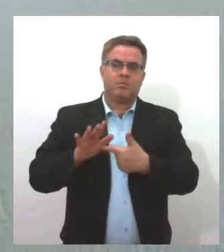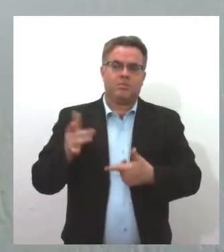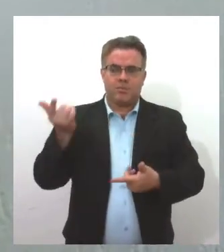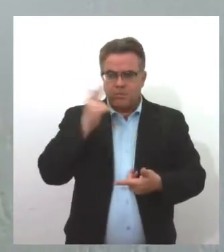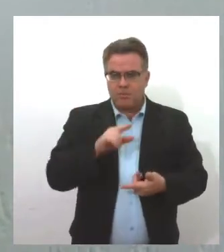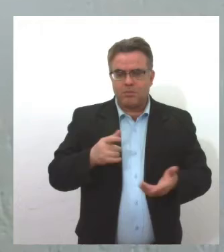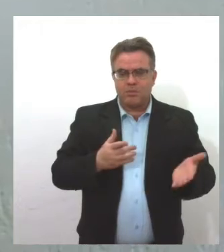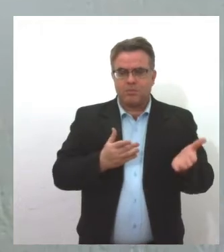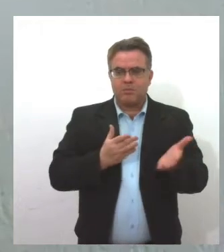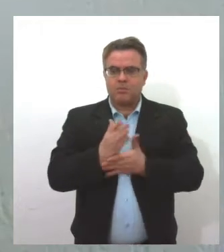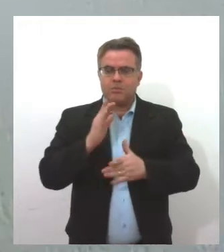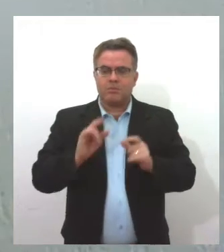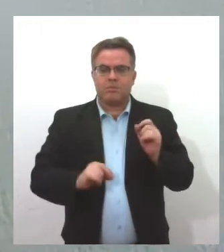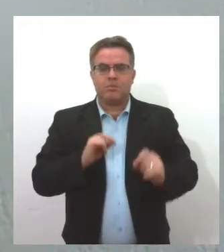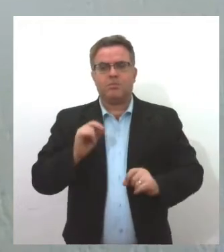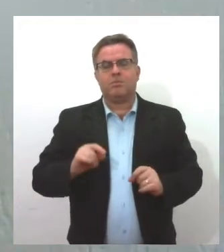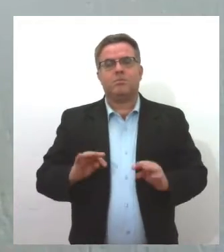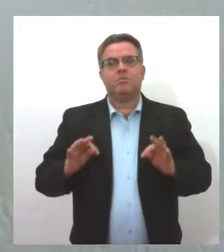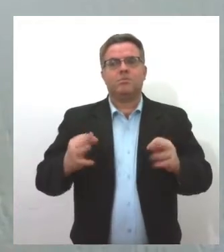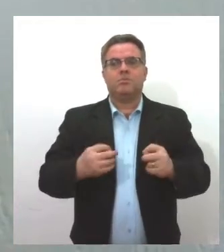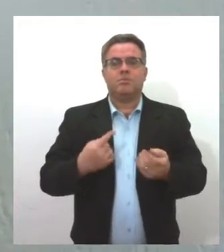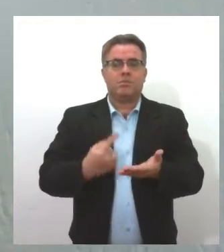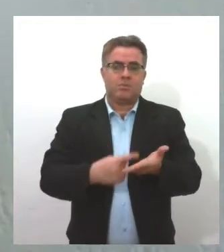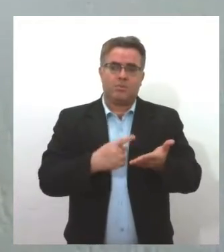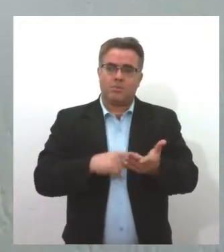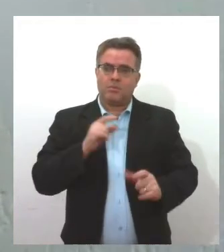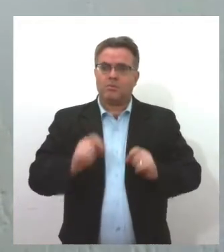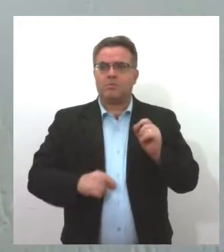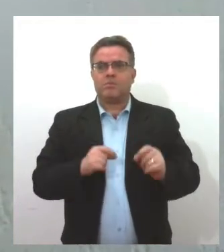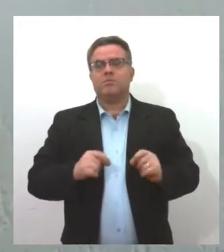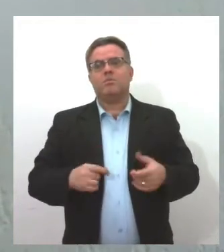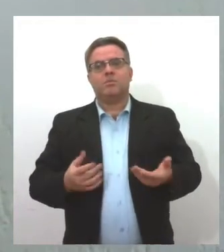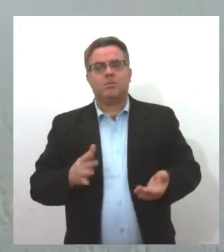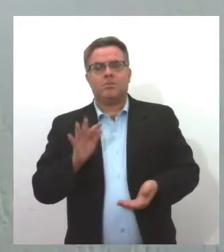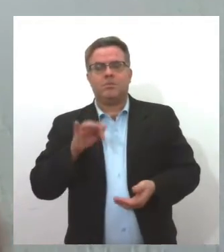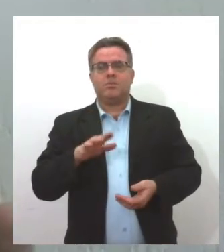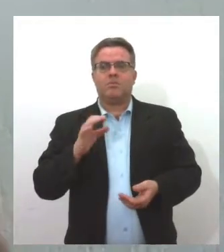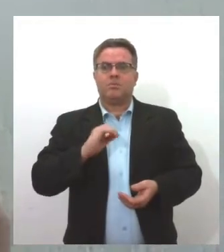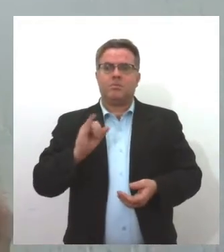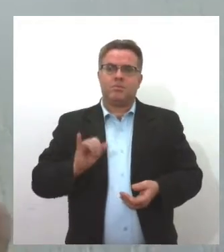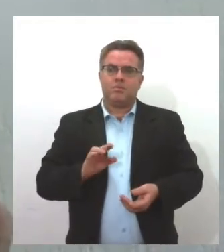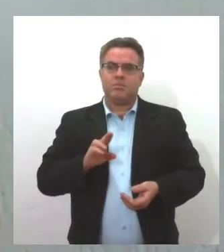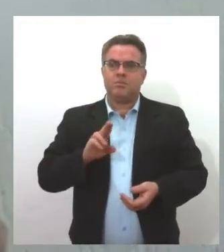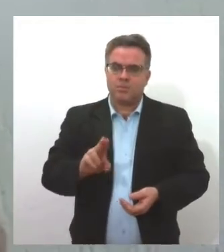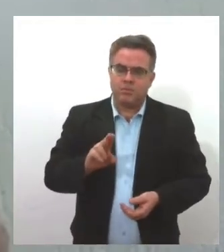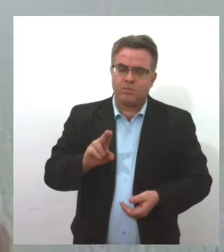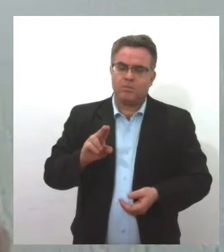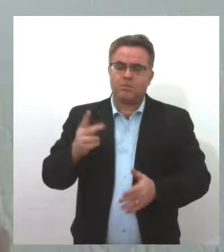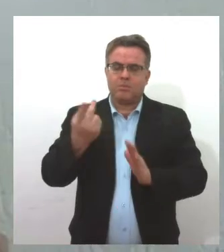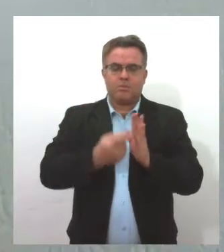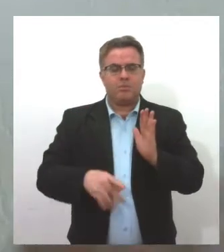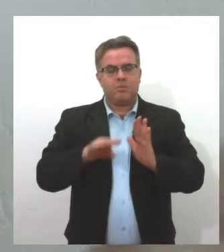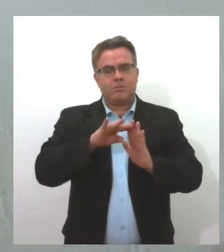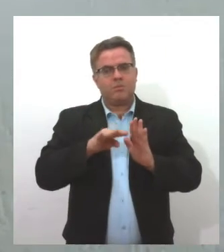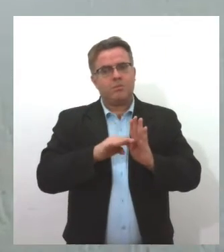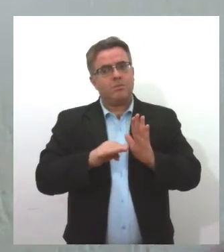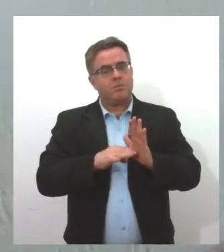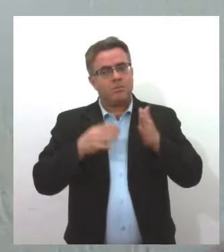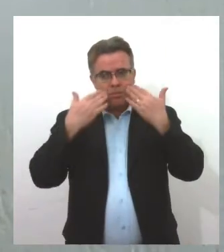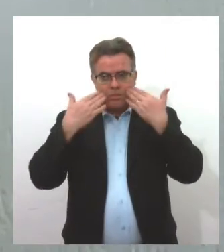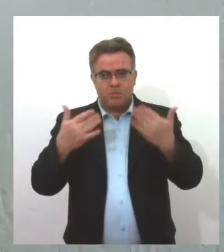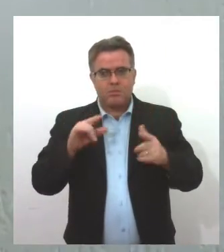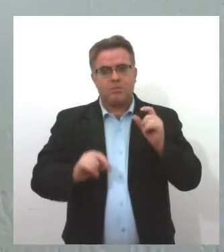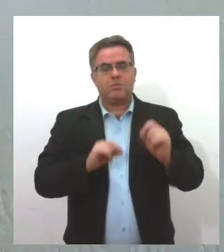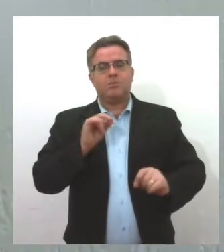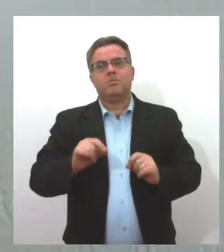aprovação tanto na FUNCAP quanto na FUNCAJU de alguns projetos. Nós vamos fazer algumas apresentações via